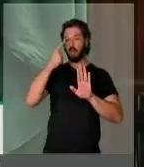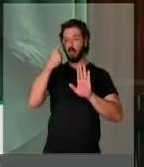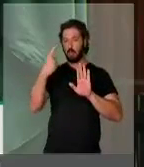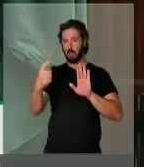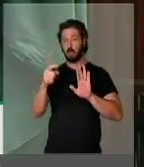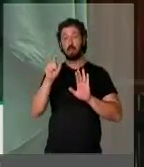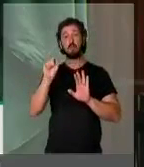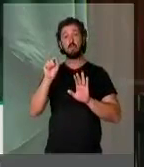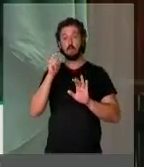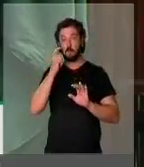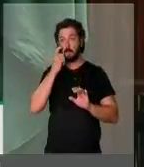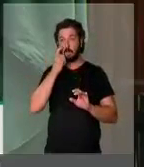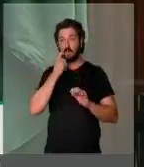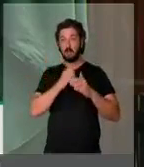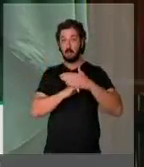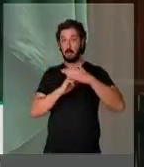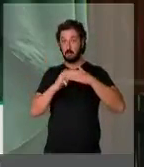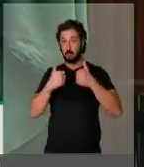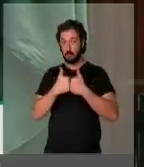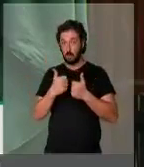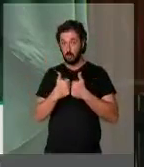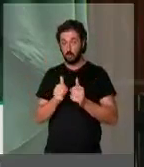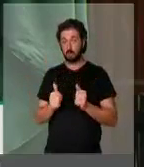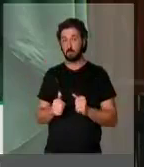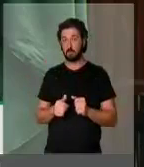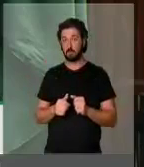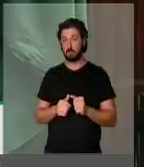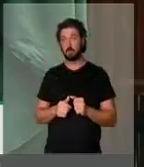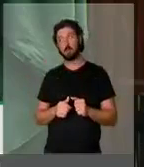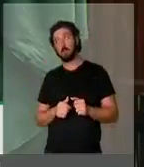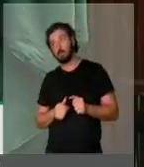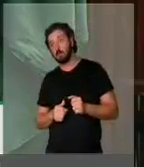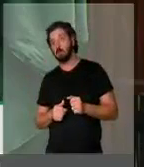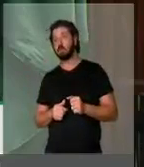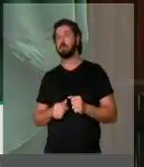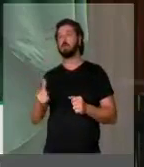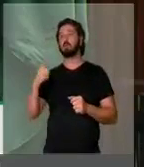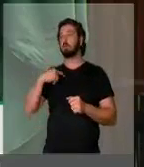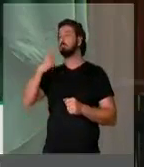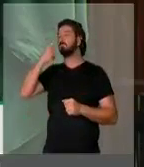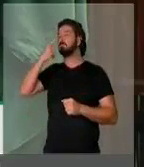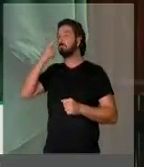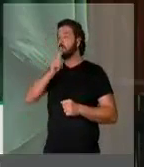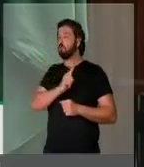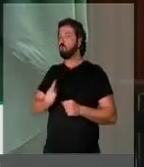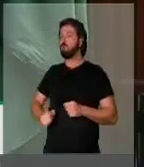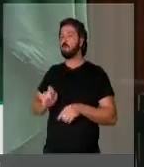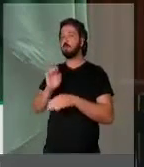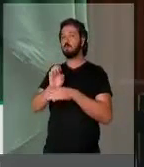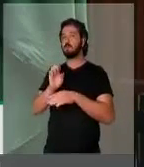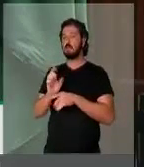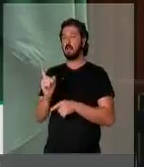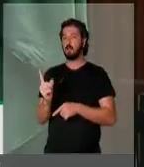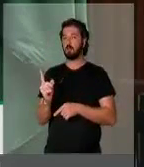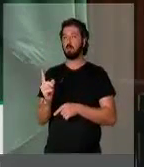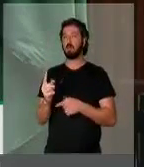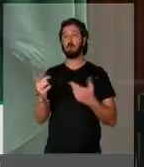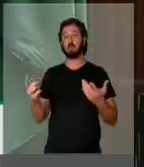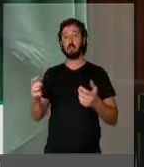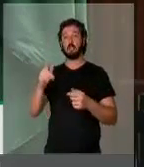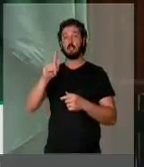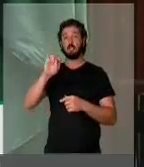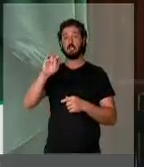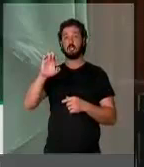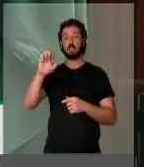ou que são os interesses das empresas de ônibus, que são muito ligadas ao governo do estado. E, por isso, a AGA,